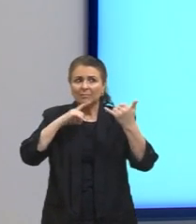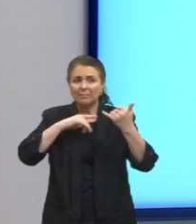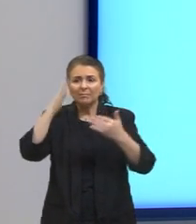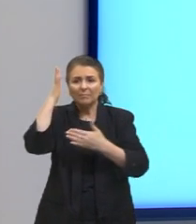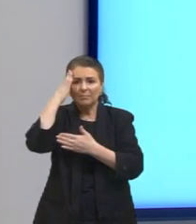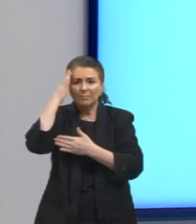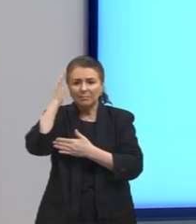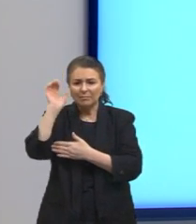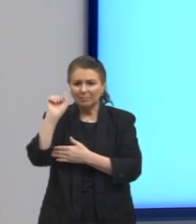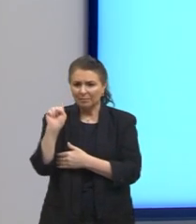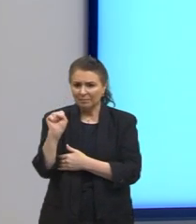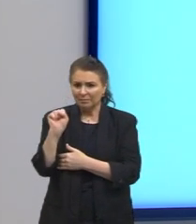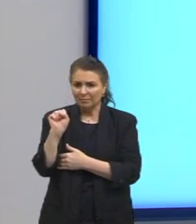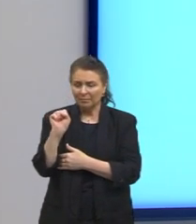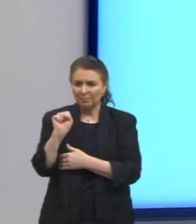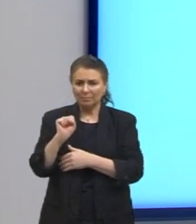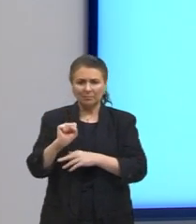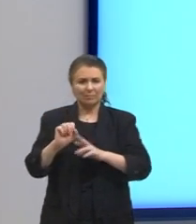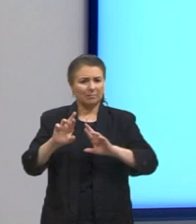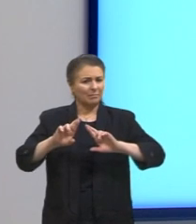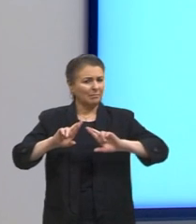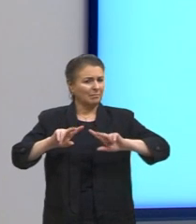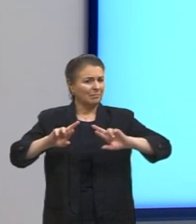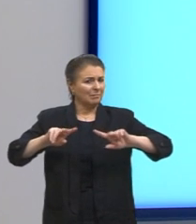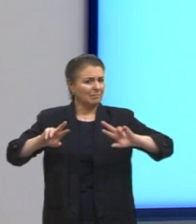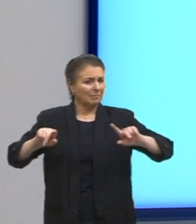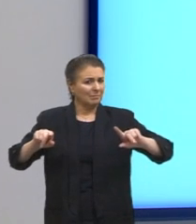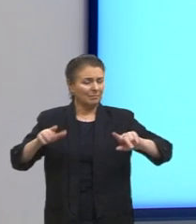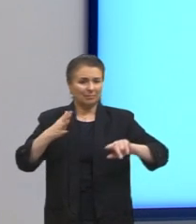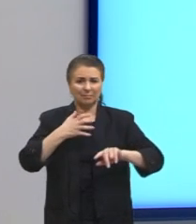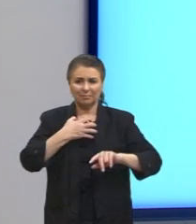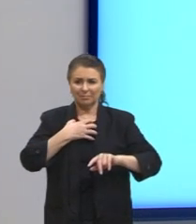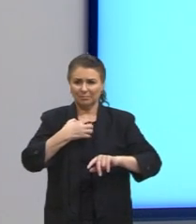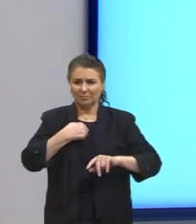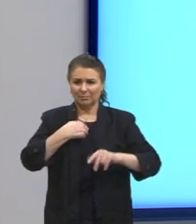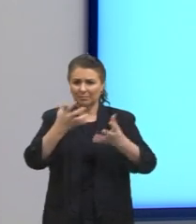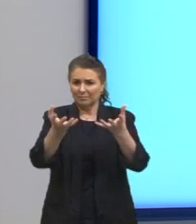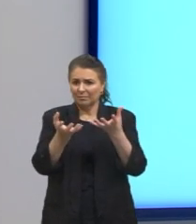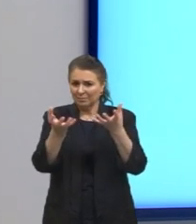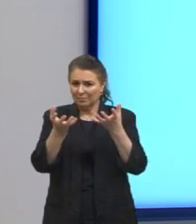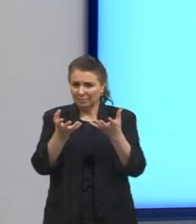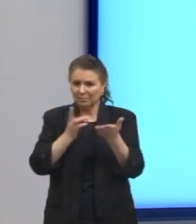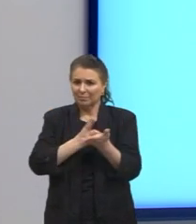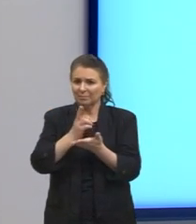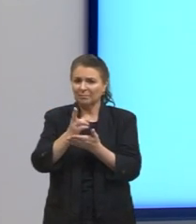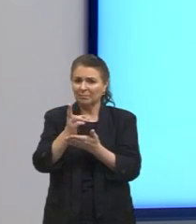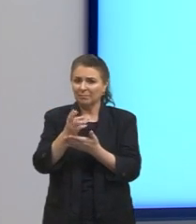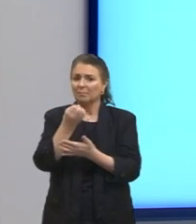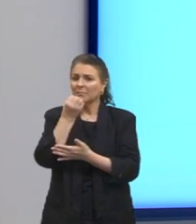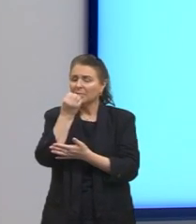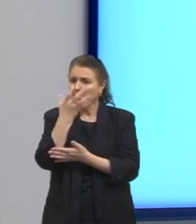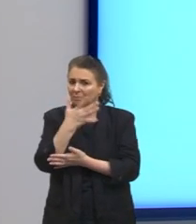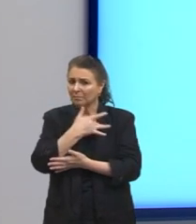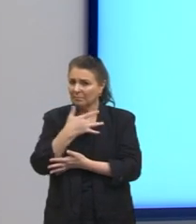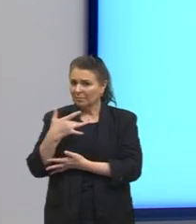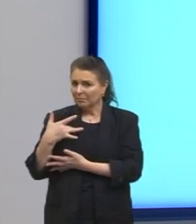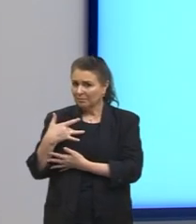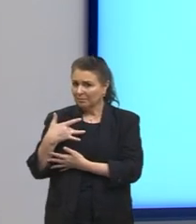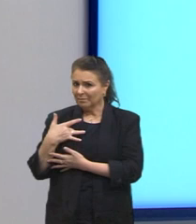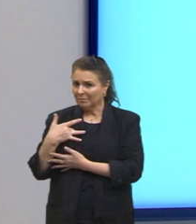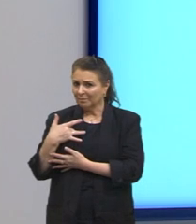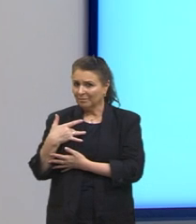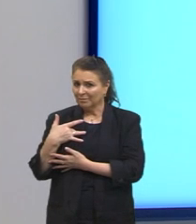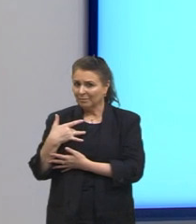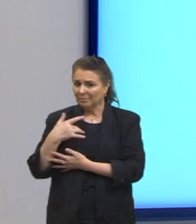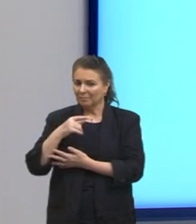muito diferente do meu desejo de me manter sã. Então, olha, ela está